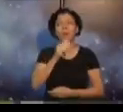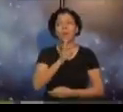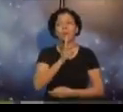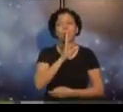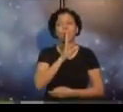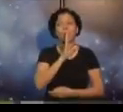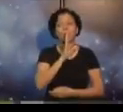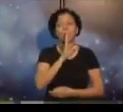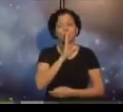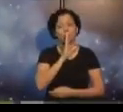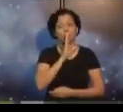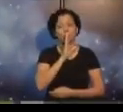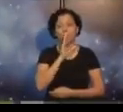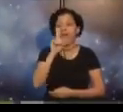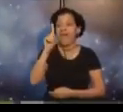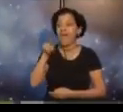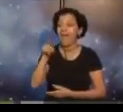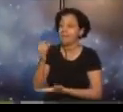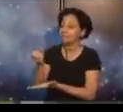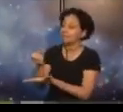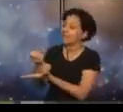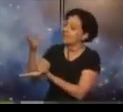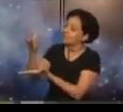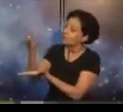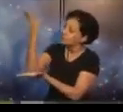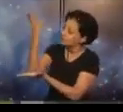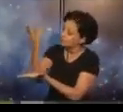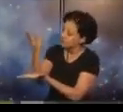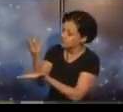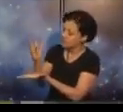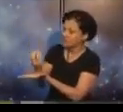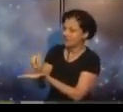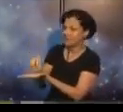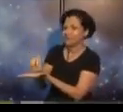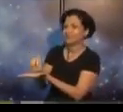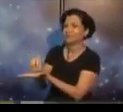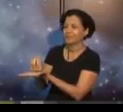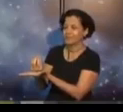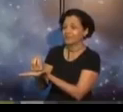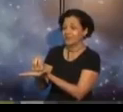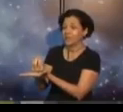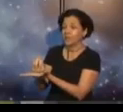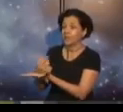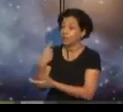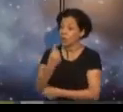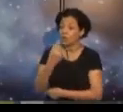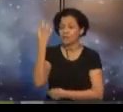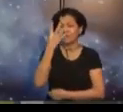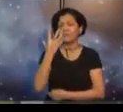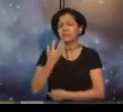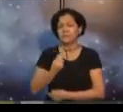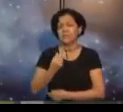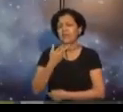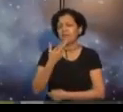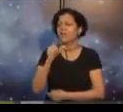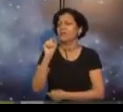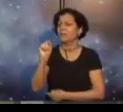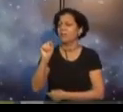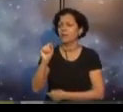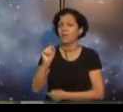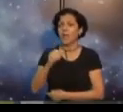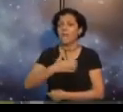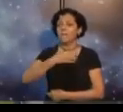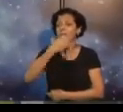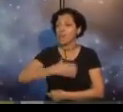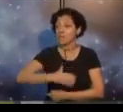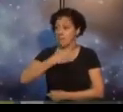É desse Espiritismo, nos Espíritas, que Bezerra de Menezes, quiçá, comenta, quando diz,